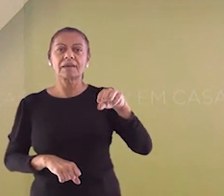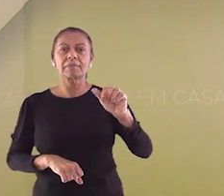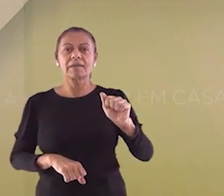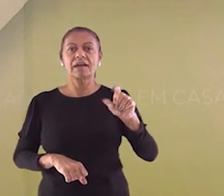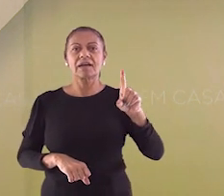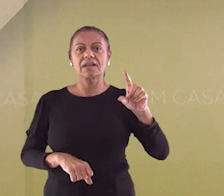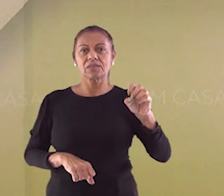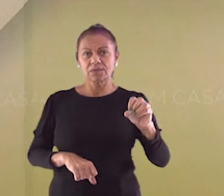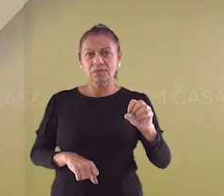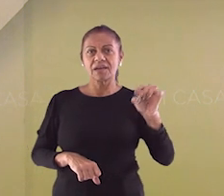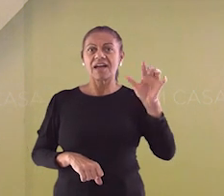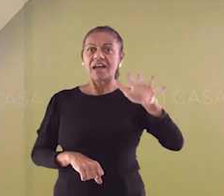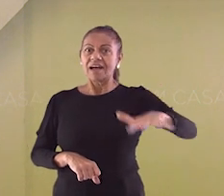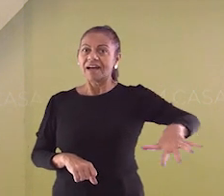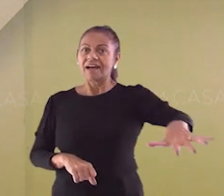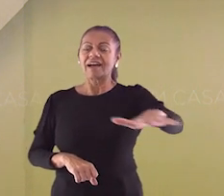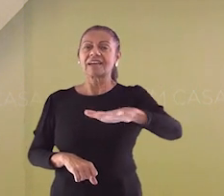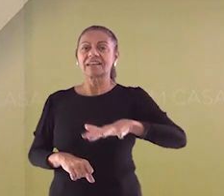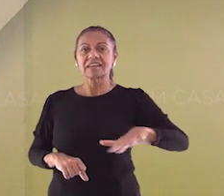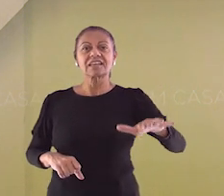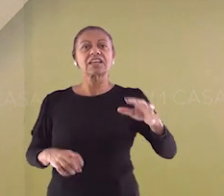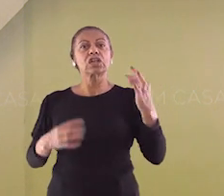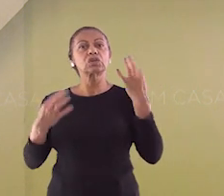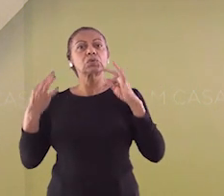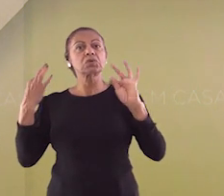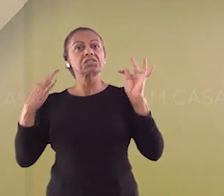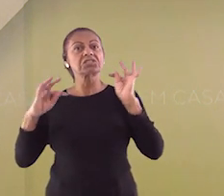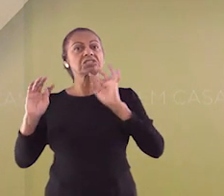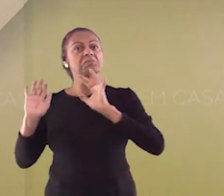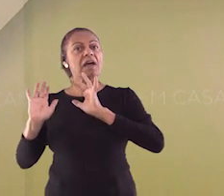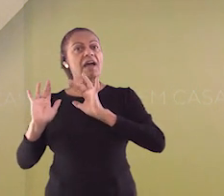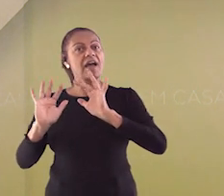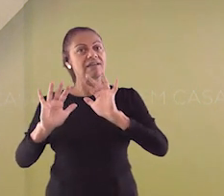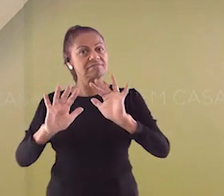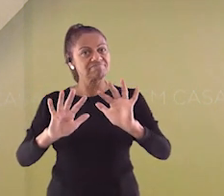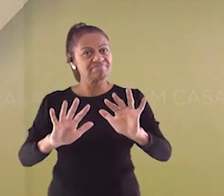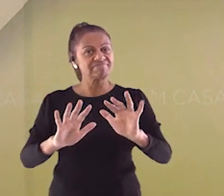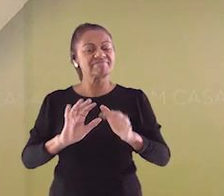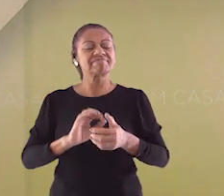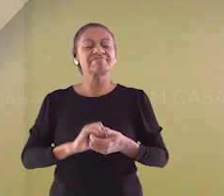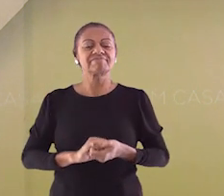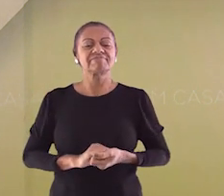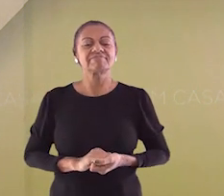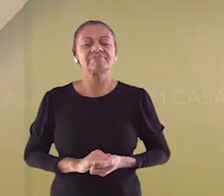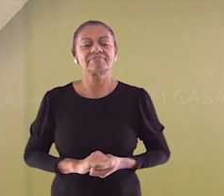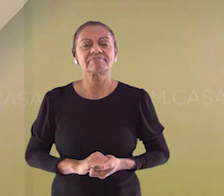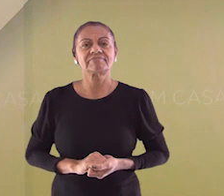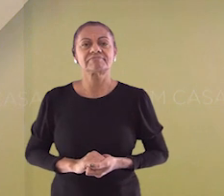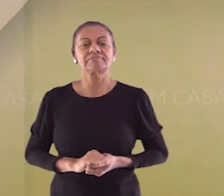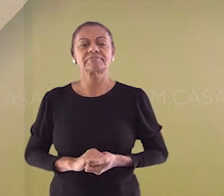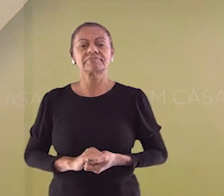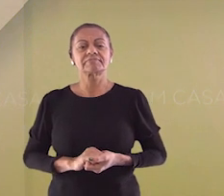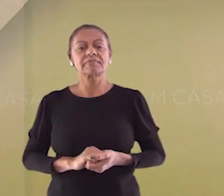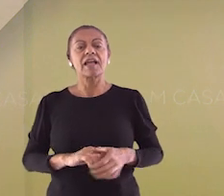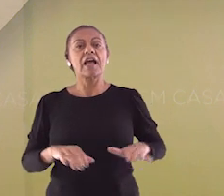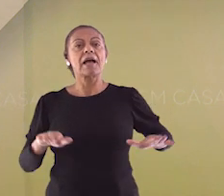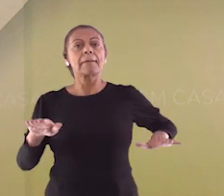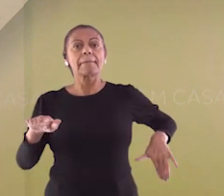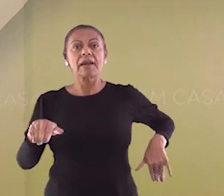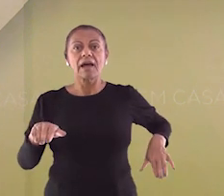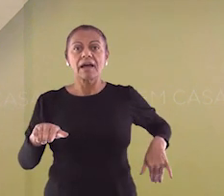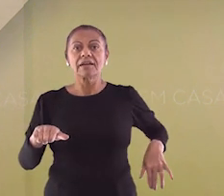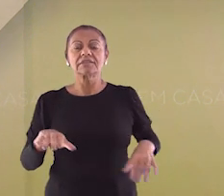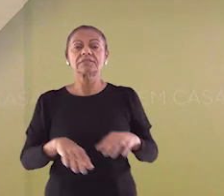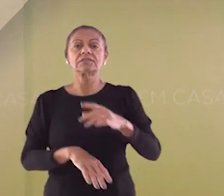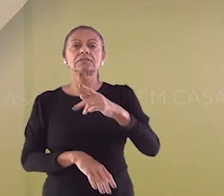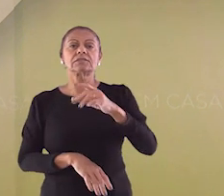Gramado e as demais cidades da Serra Gaúcha são destinos muito procurados no inverno pelas baixas